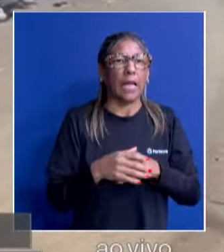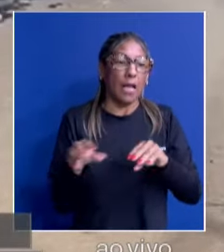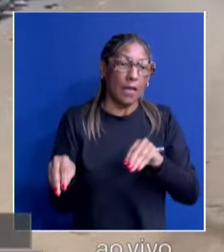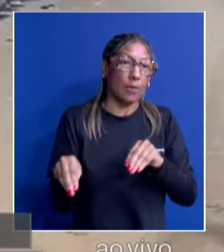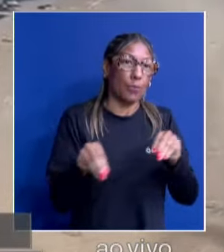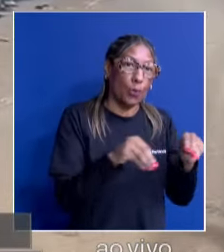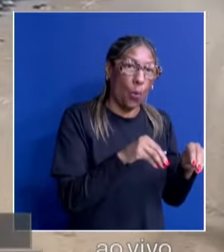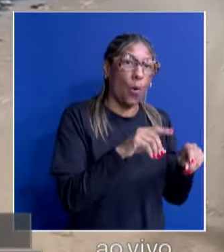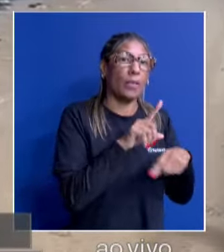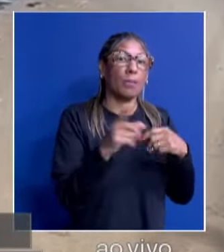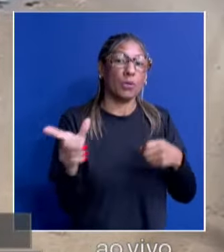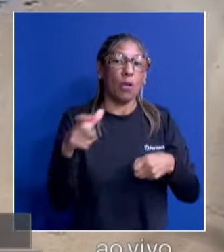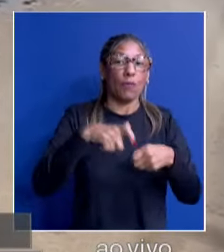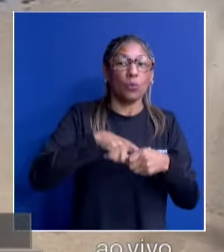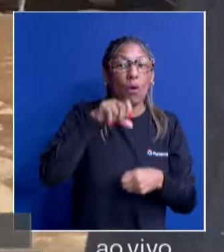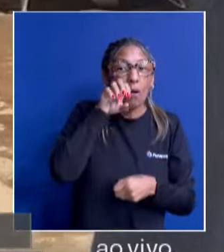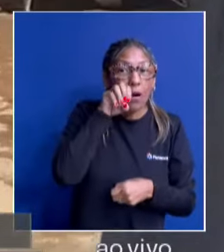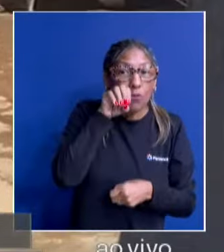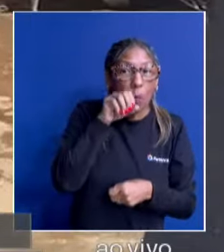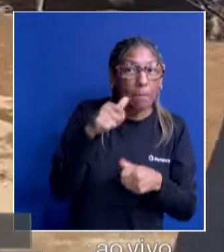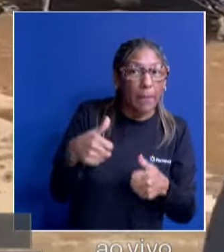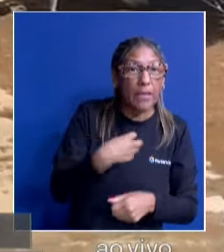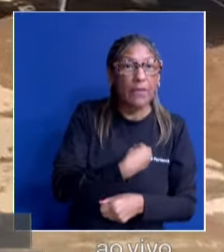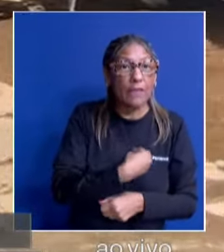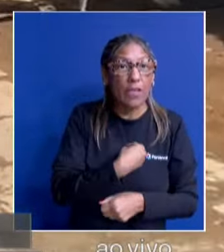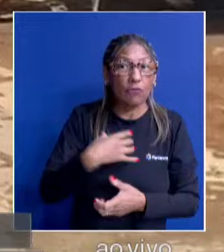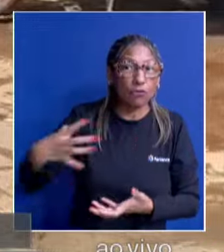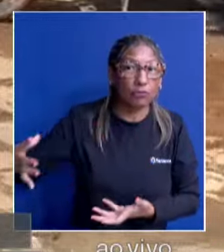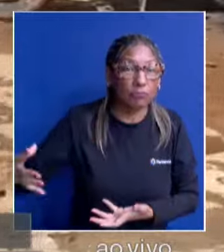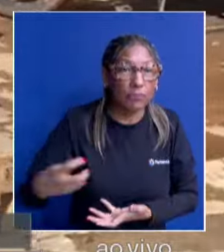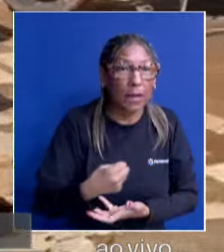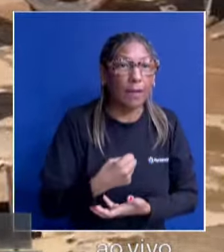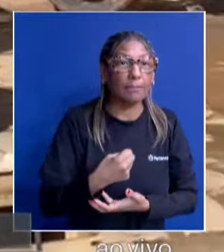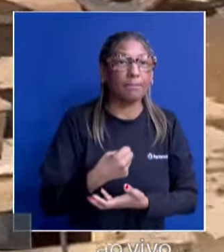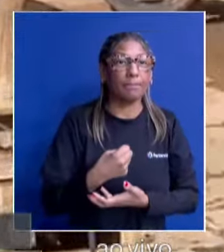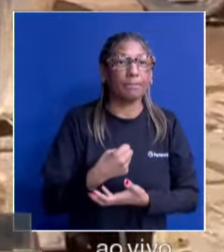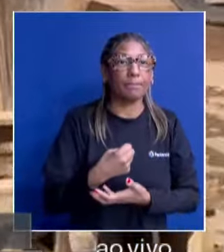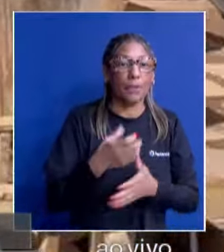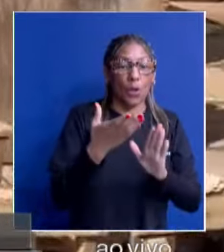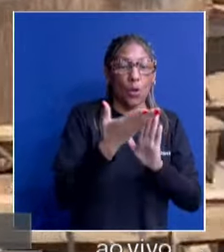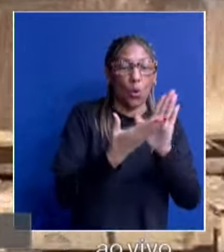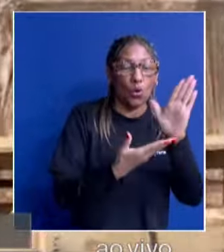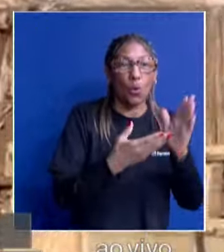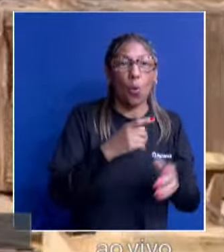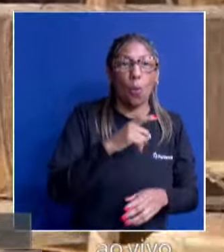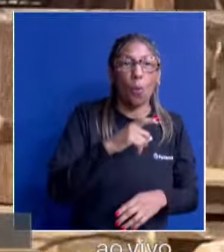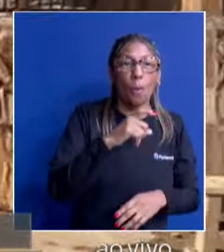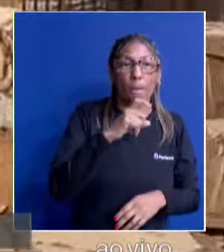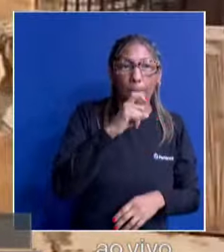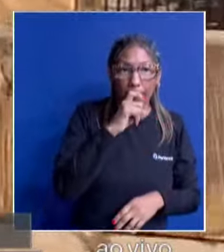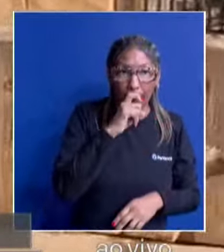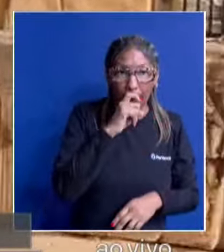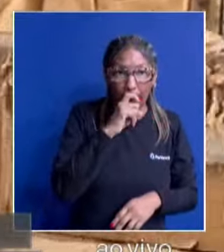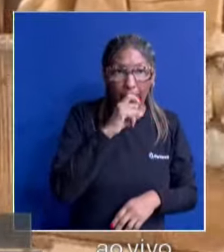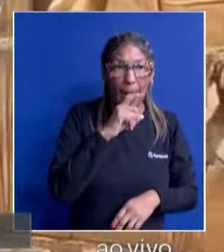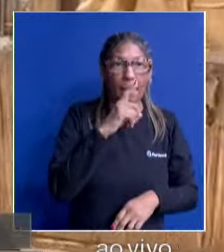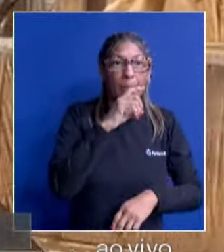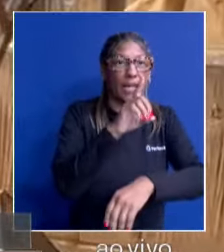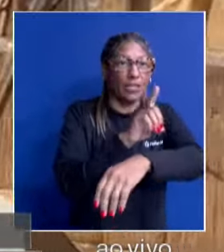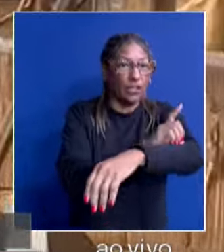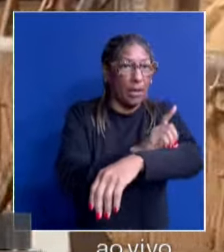conferir os nossos bichinhos, porque eles estavam bem, estavam vivos, dava para tirar de lá. Ele acabou cortando o pé. Acho que está aí por ser diabético,